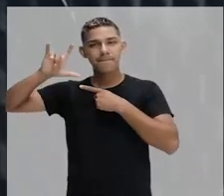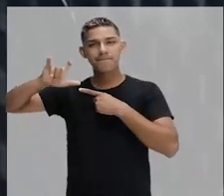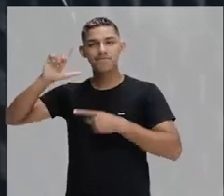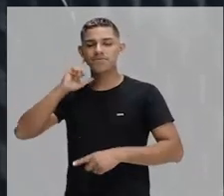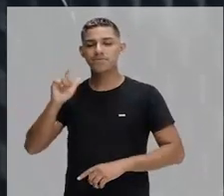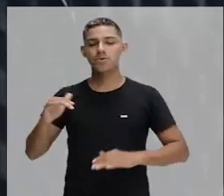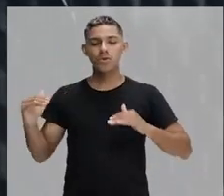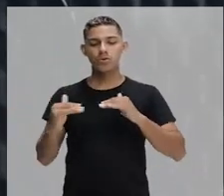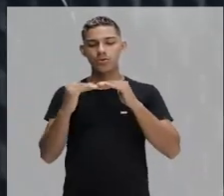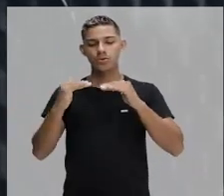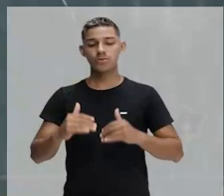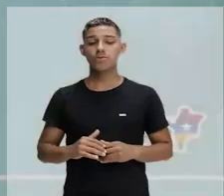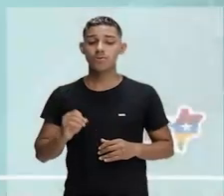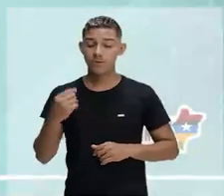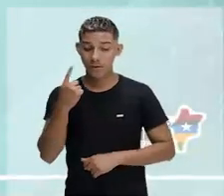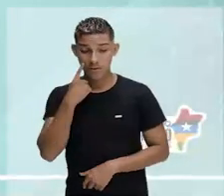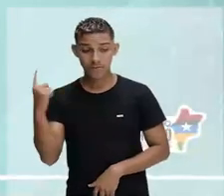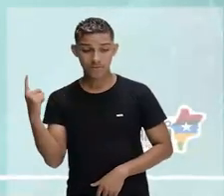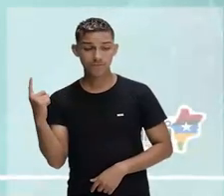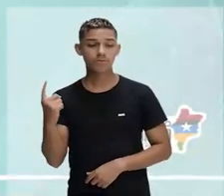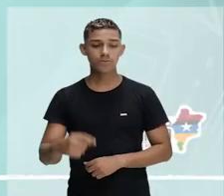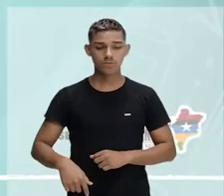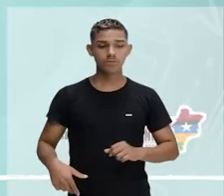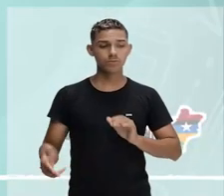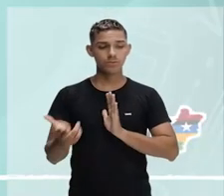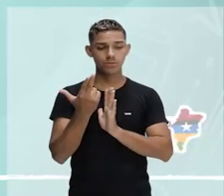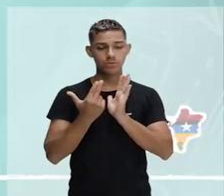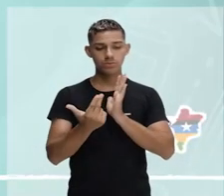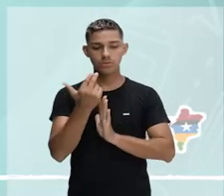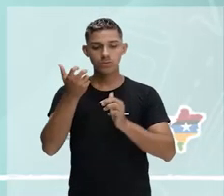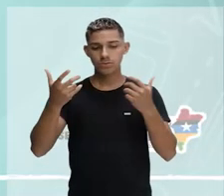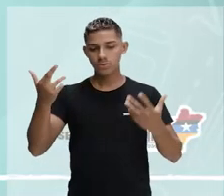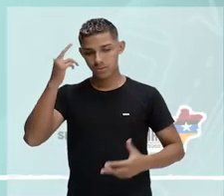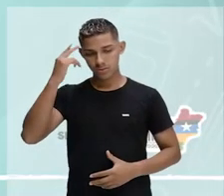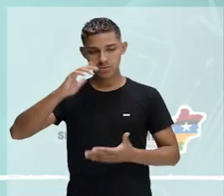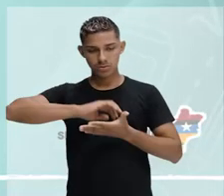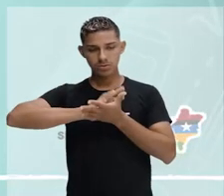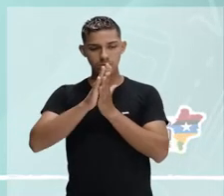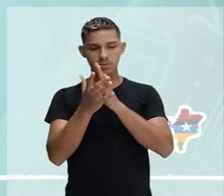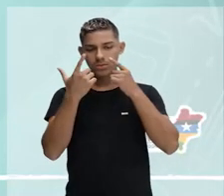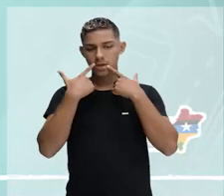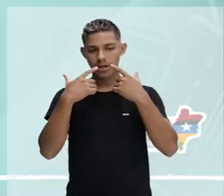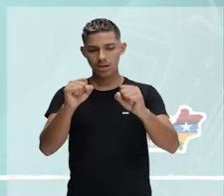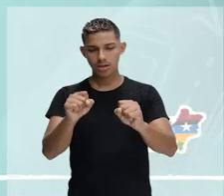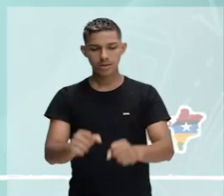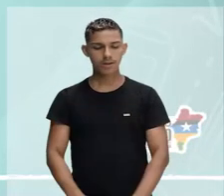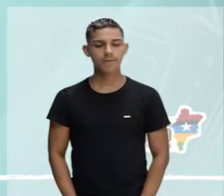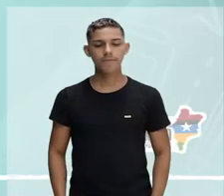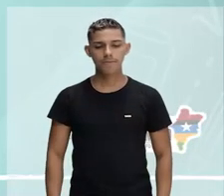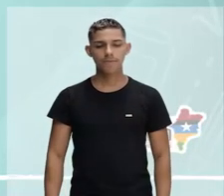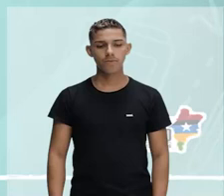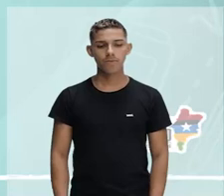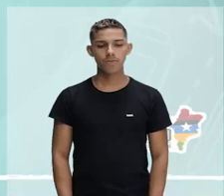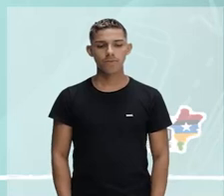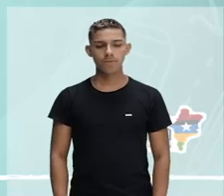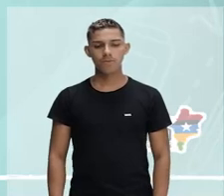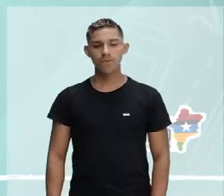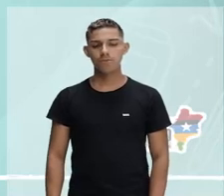essa afirmação ou não. Então vamos ver aqui sobre preconceito linguístico. Quais são minhas notas?